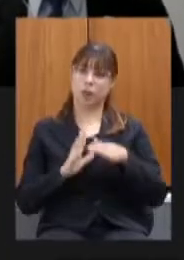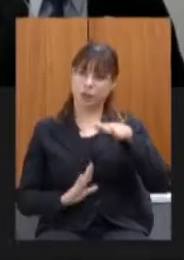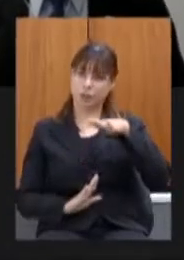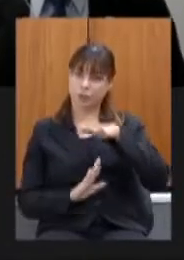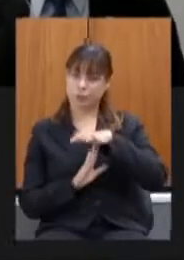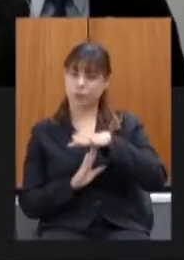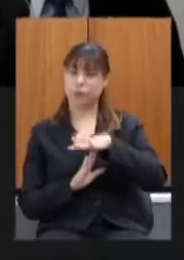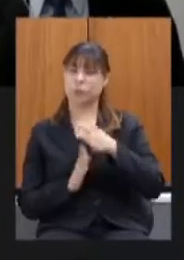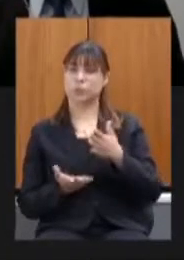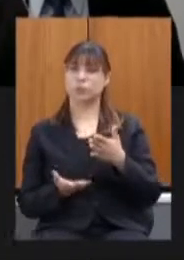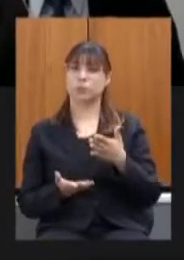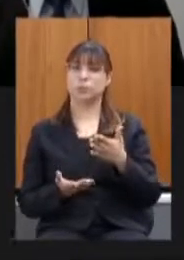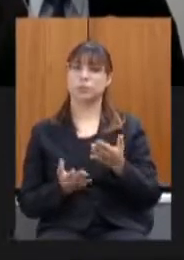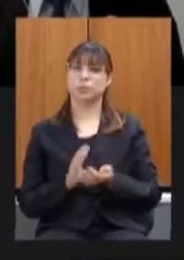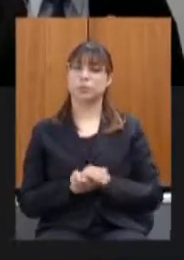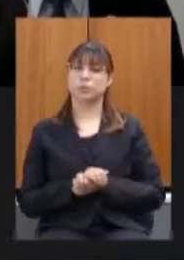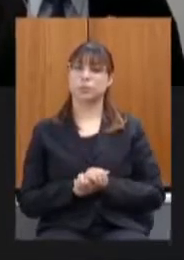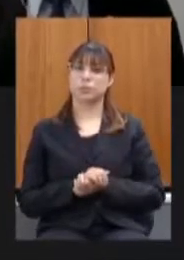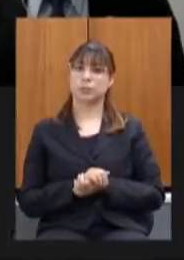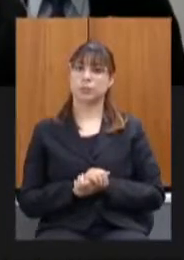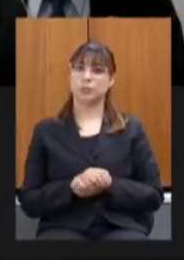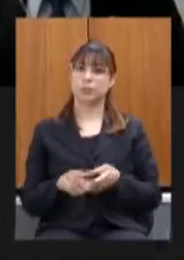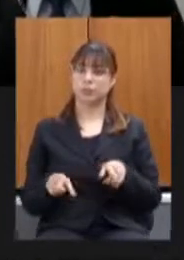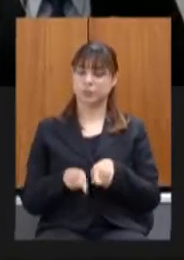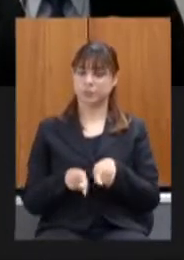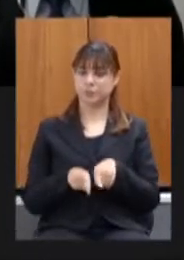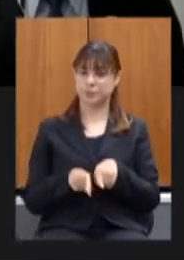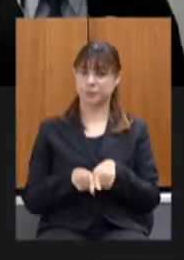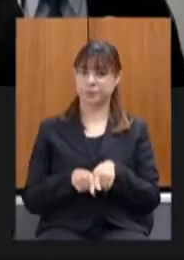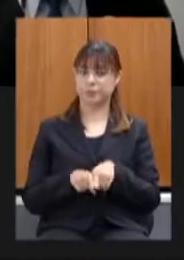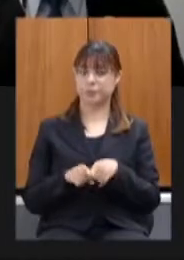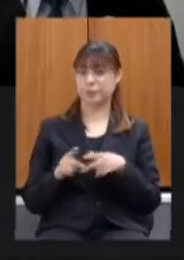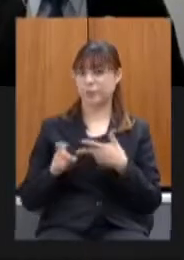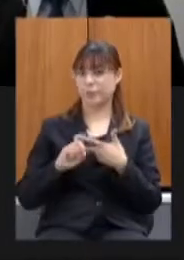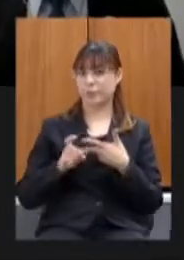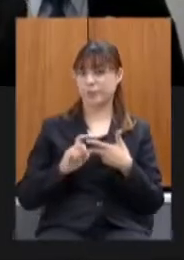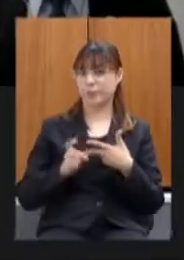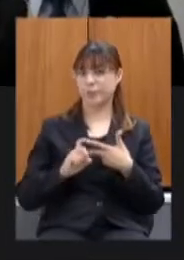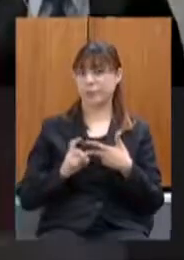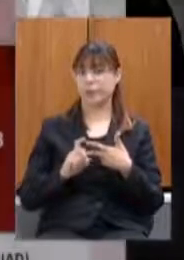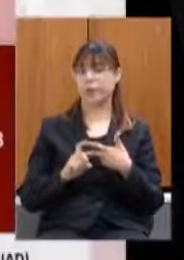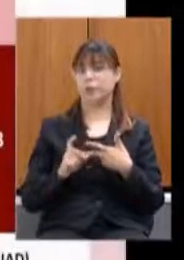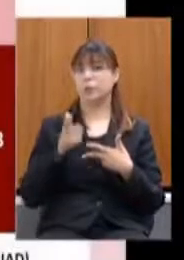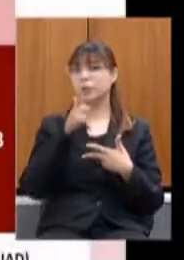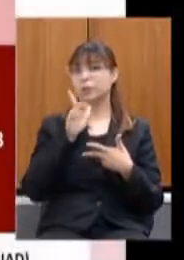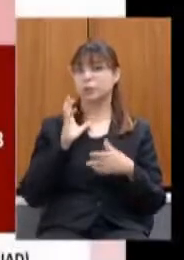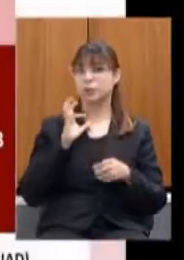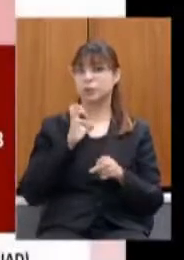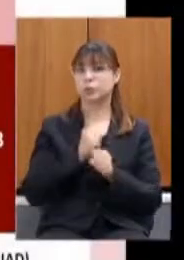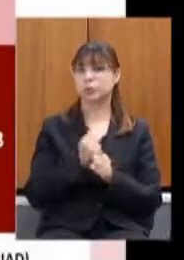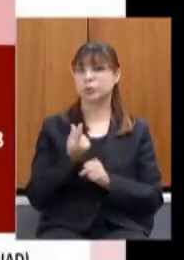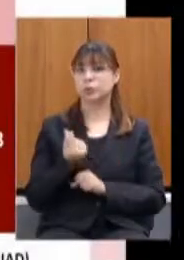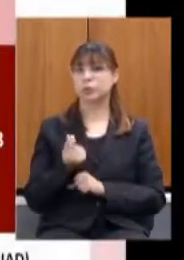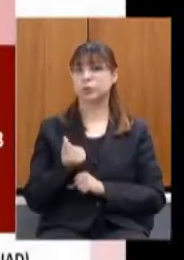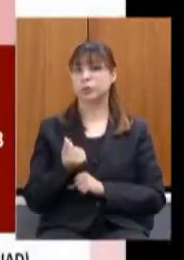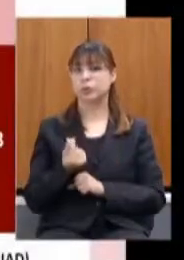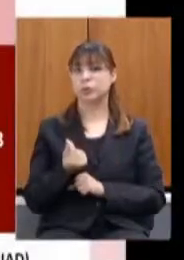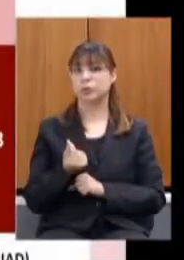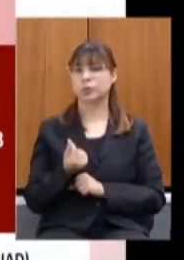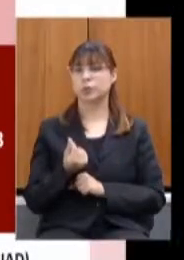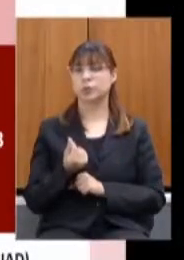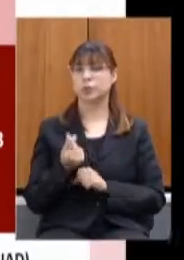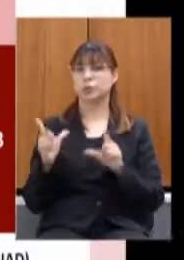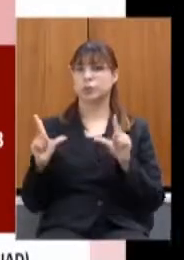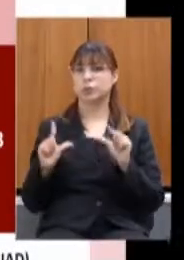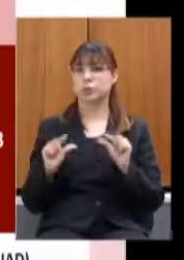discricionalidade do poder executivo nós conseguimos em valores absolutos reduzir a